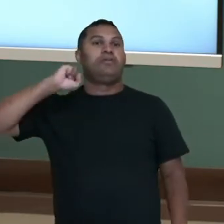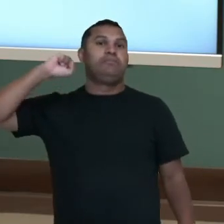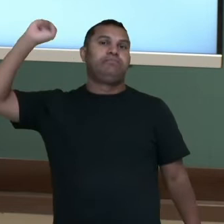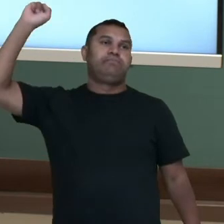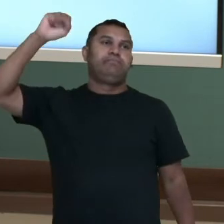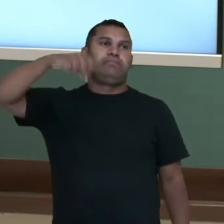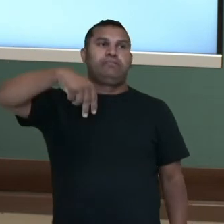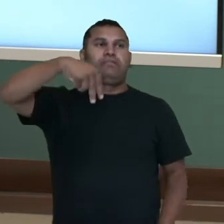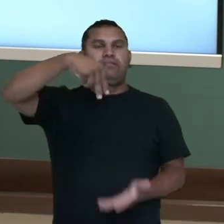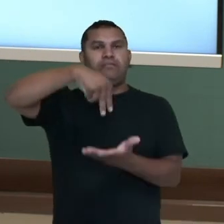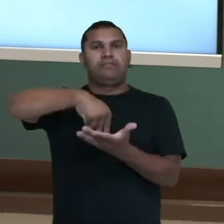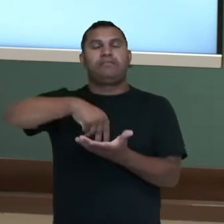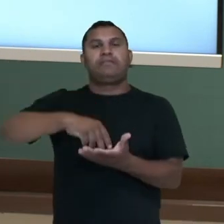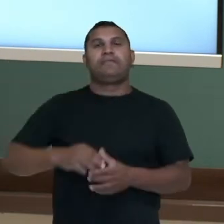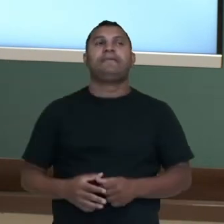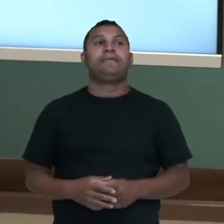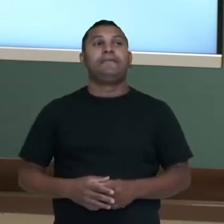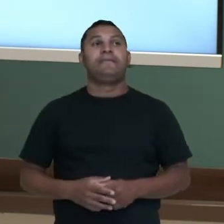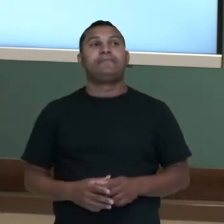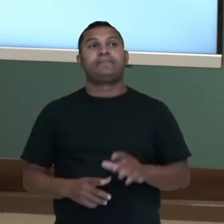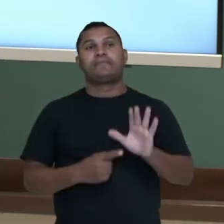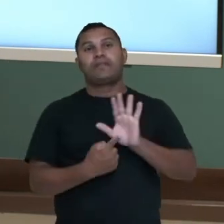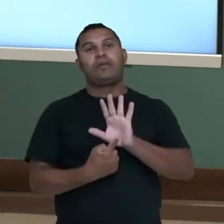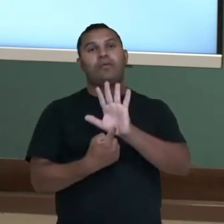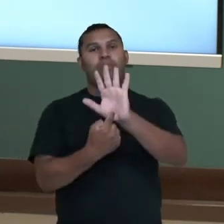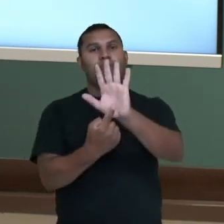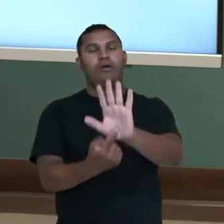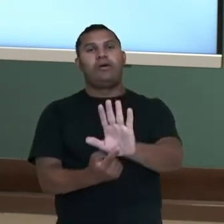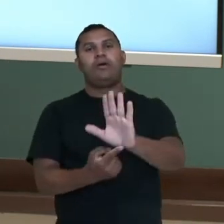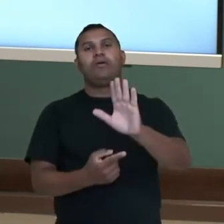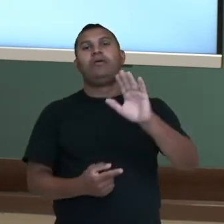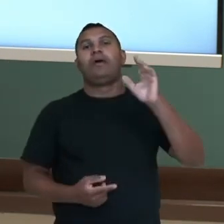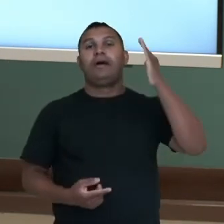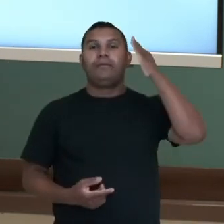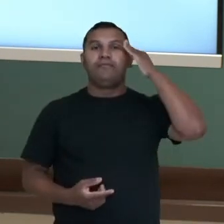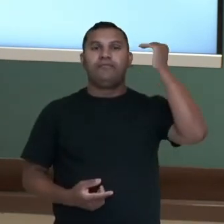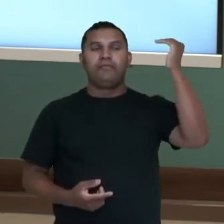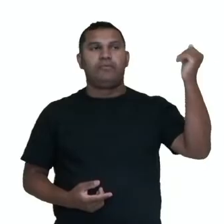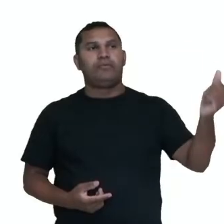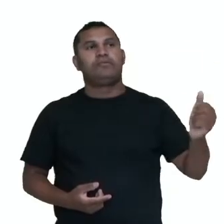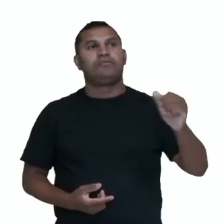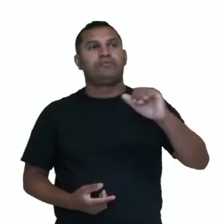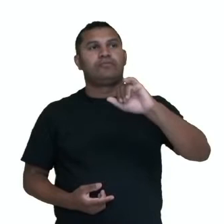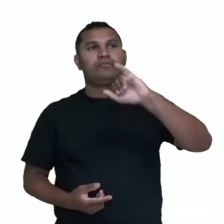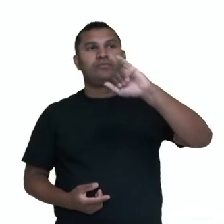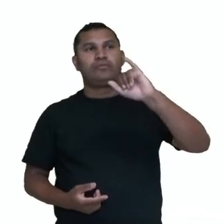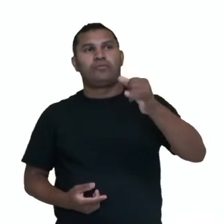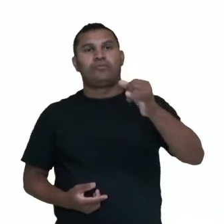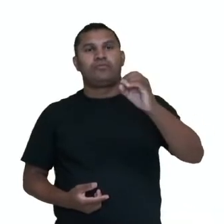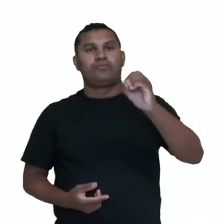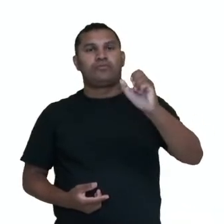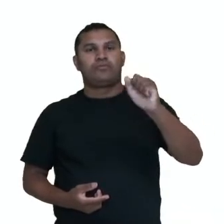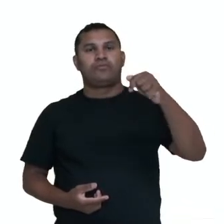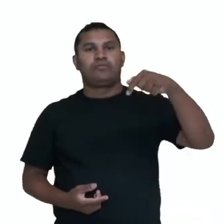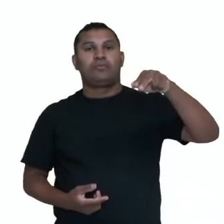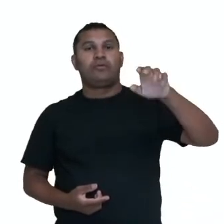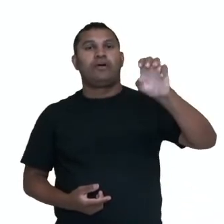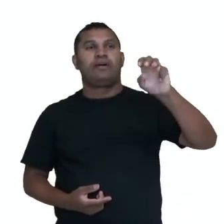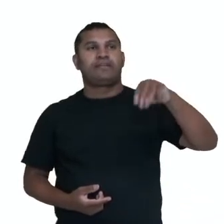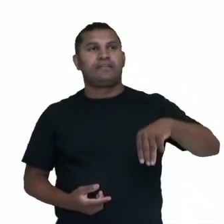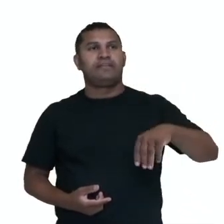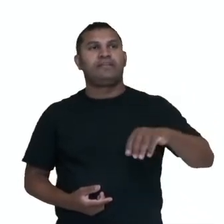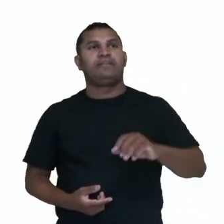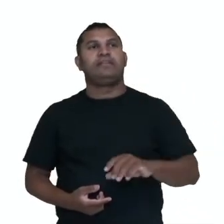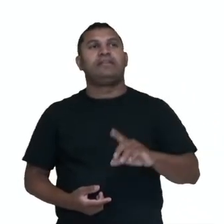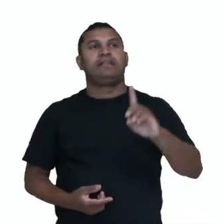Inconfidentes, não é? Aí o indivíduo que mais se destaca, Joaquim José da Silva Xavier, militar, tropeiro e